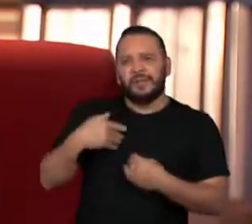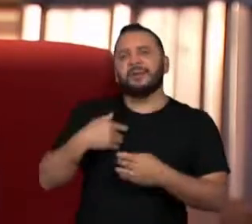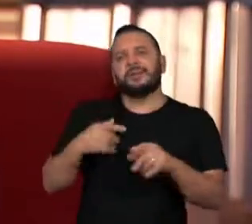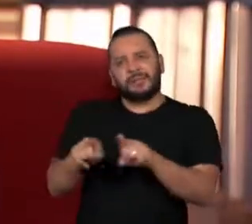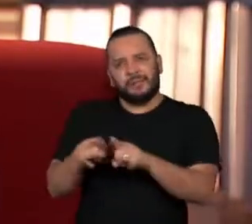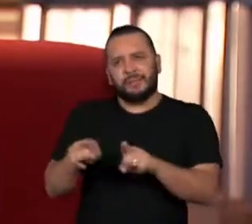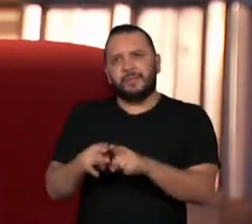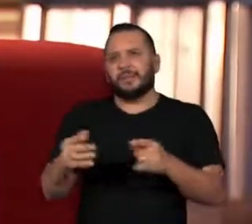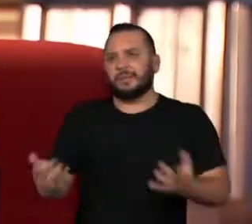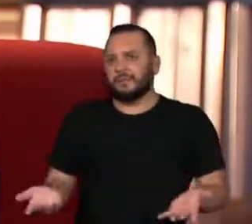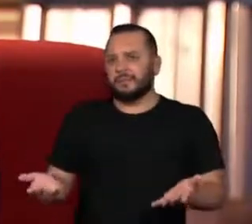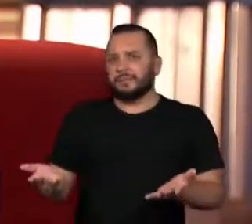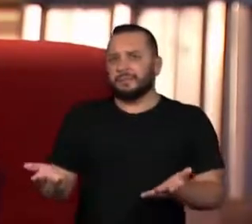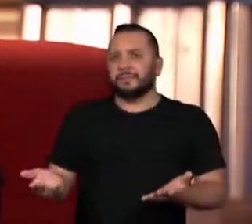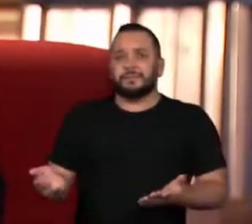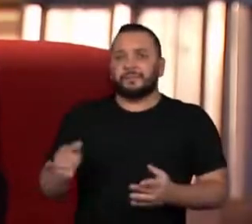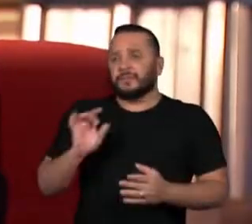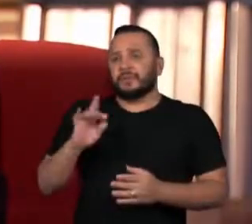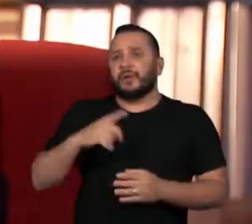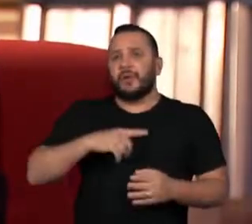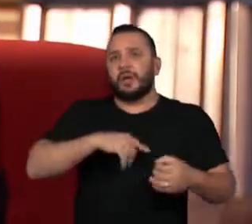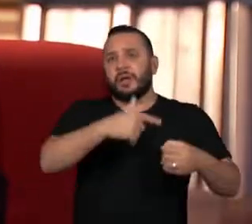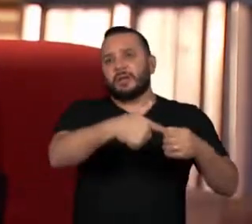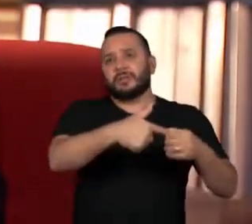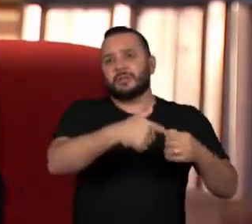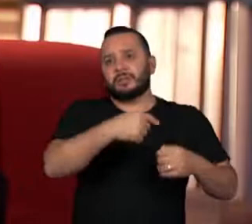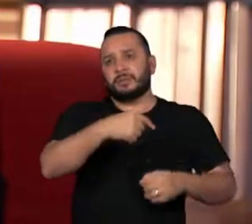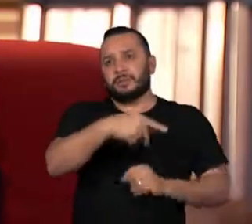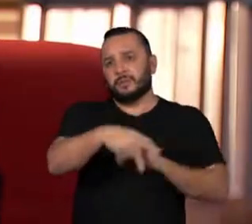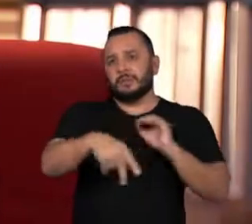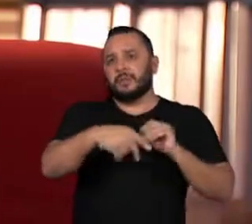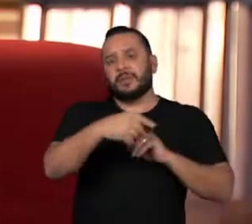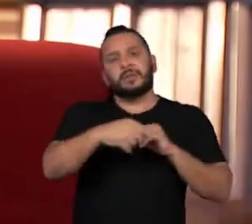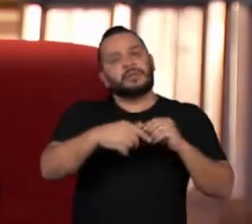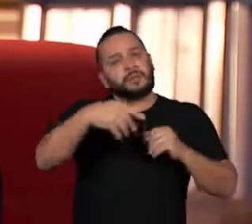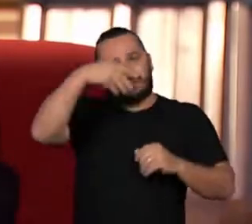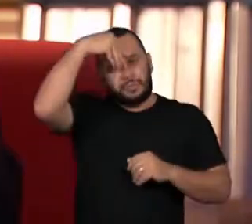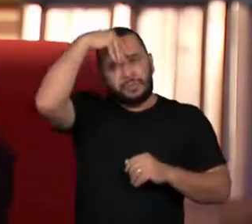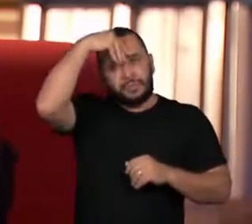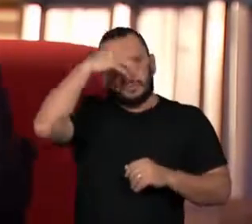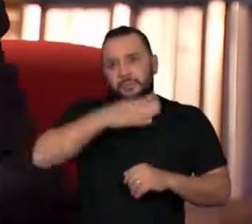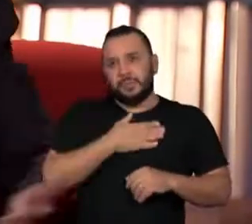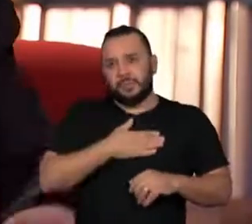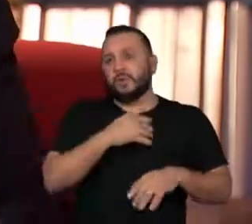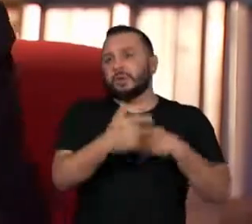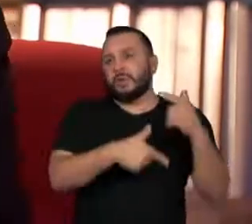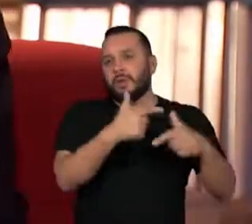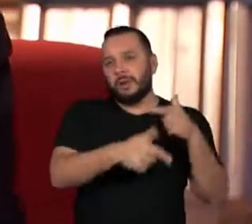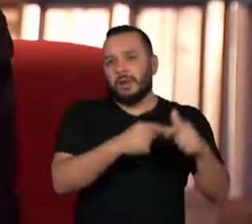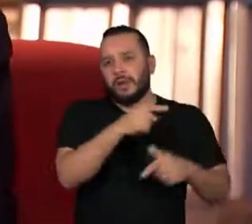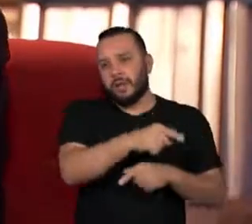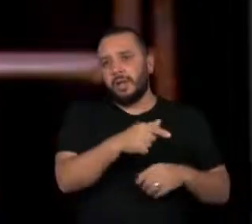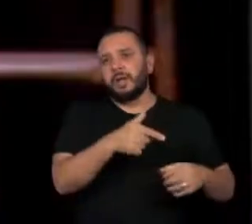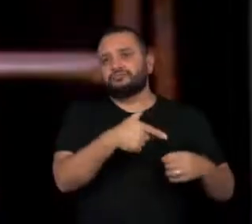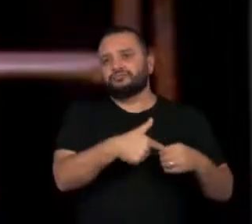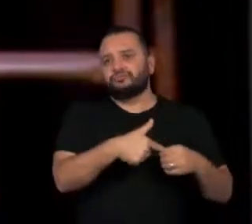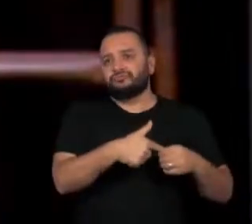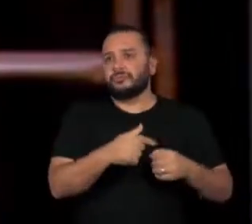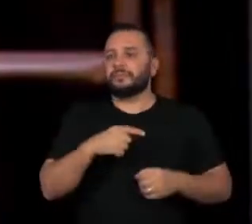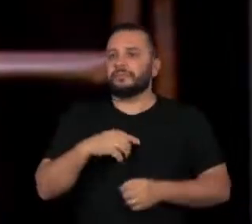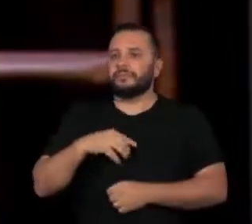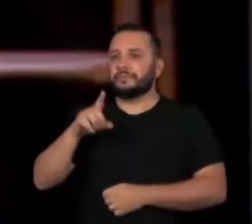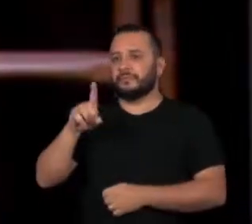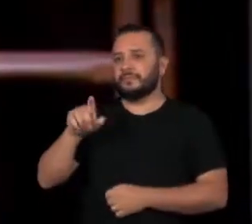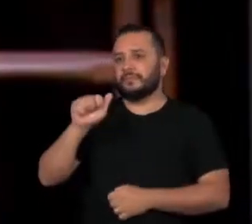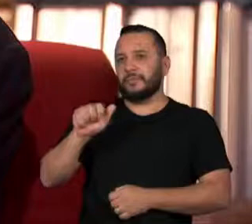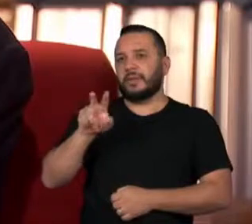Então, eu só tinha agora o posto de gasolina de meu sobrinho. Falei, eu vou tomar conta do posto de gasolina e vou. Nisso, David Barney